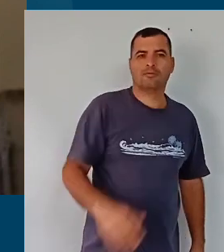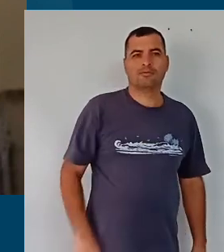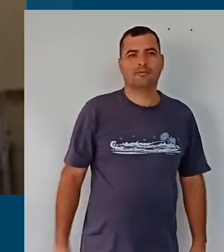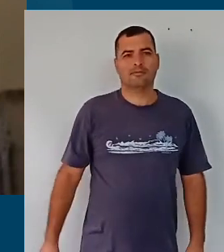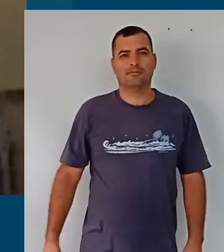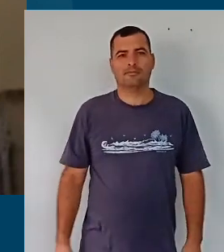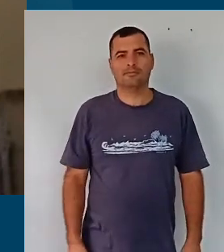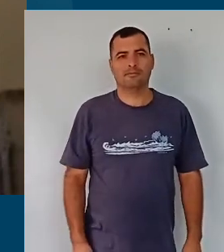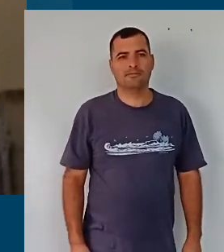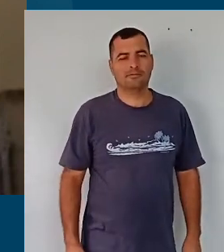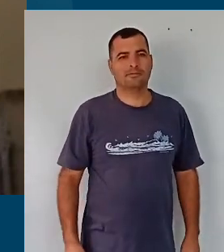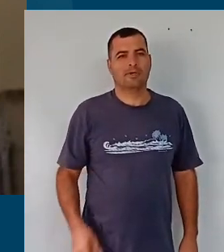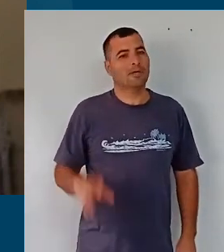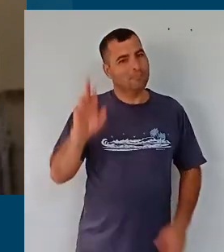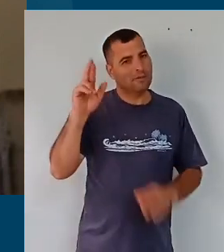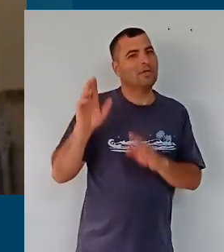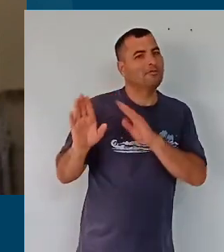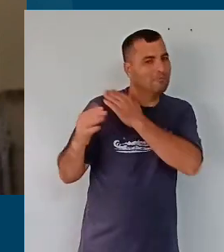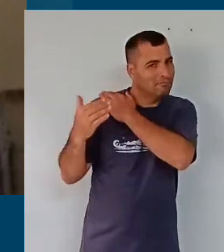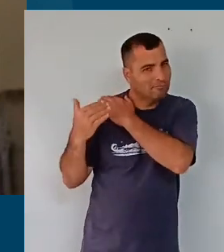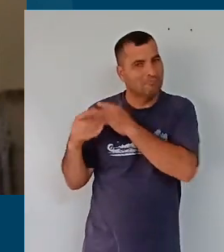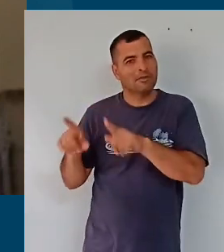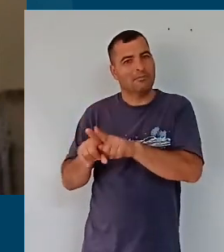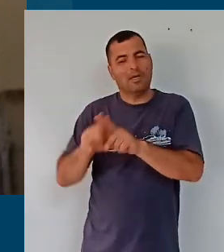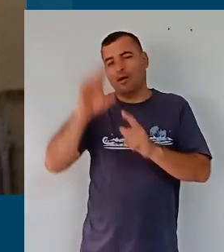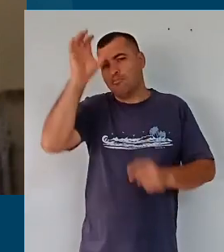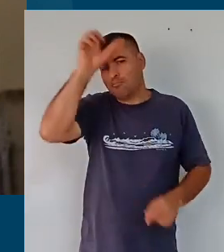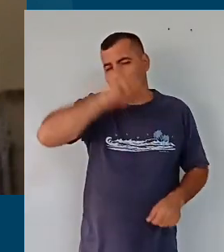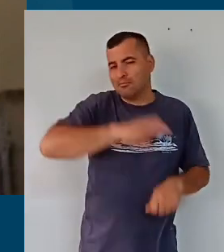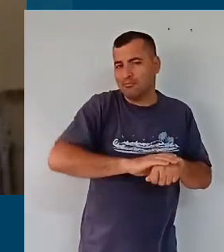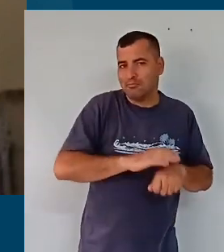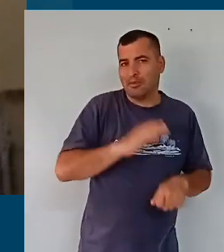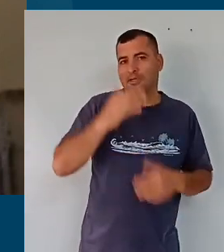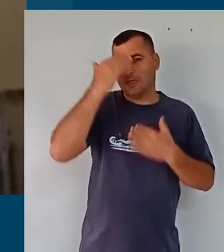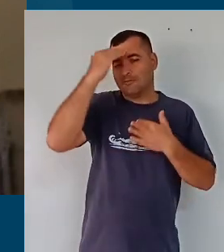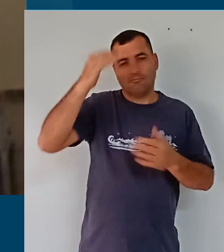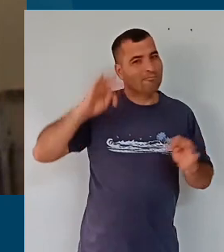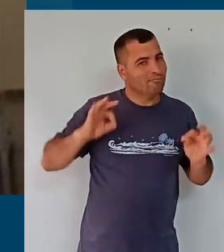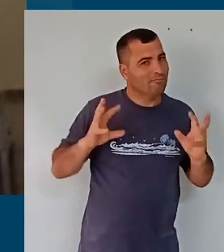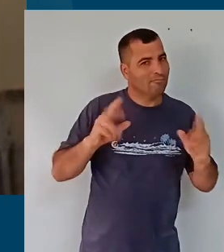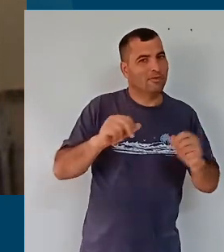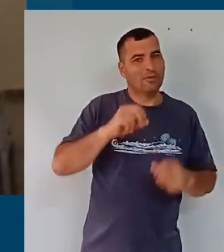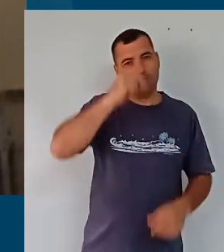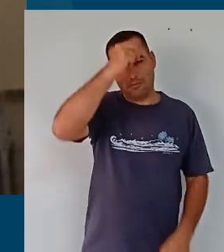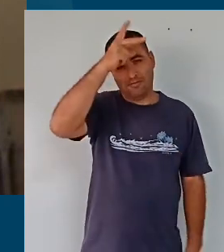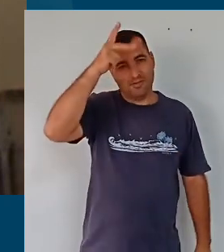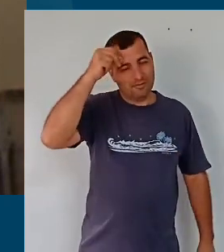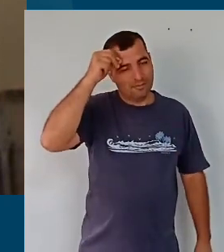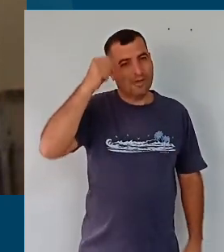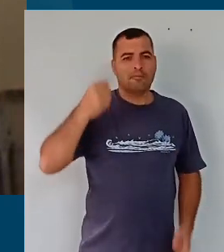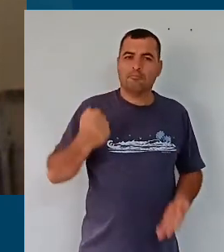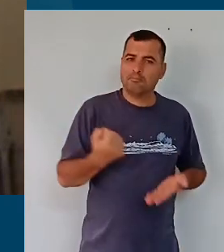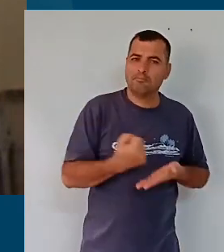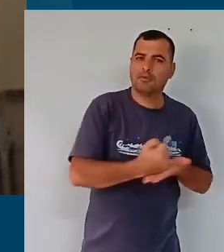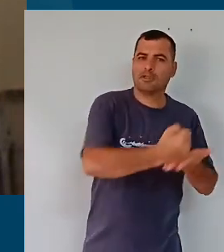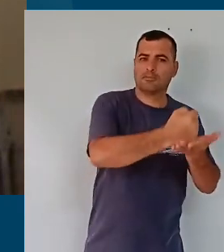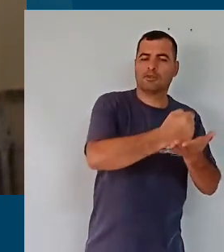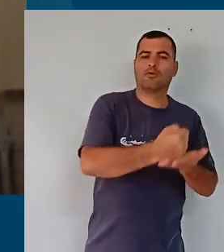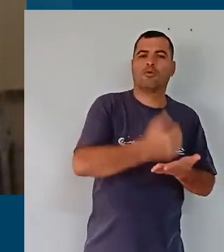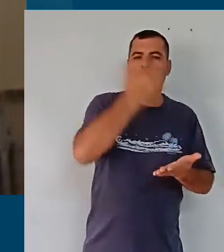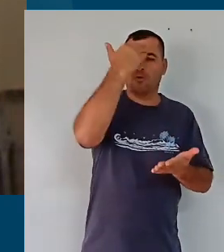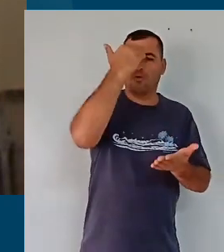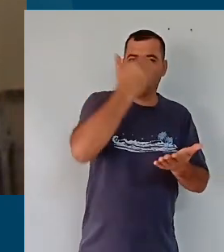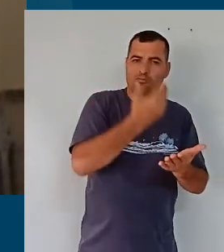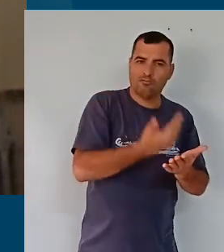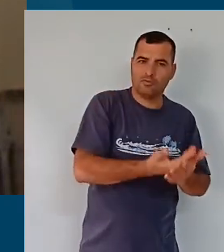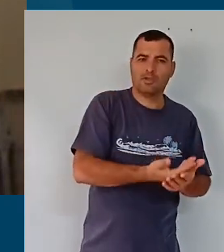precioso momento e de ter aprendido muito. E agradeço à rede municipal pela participação e